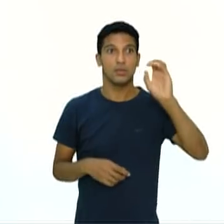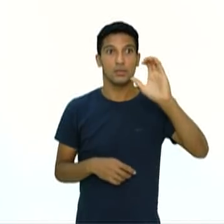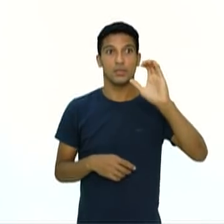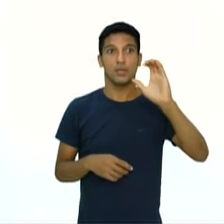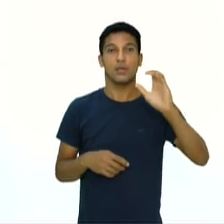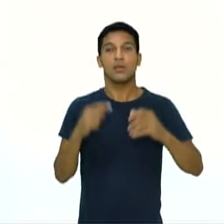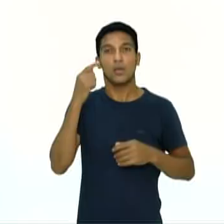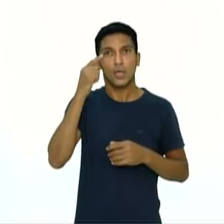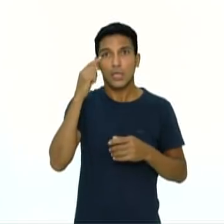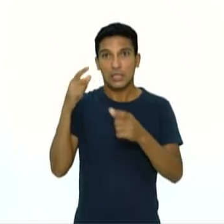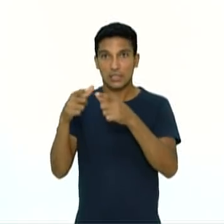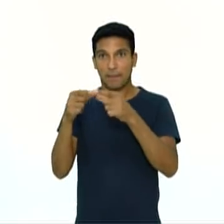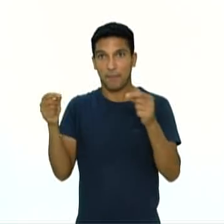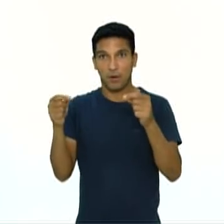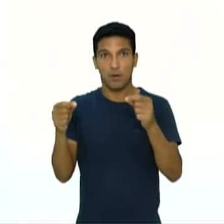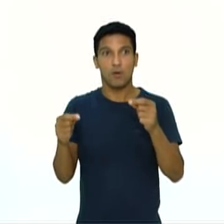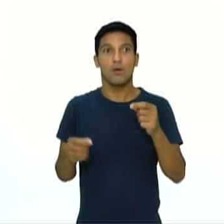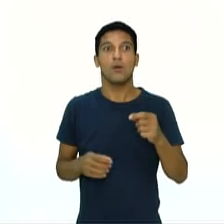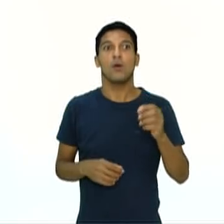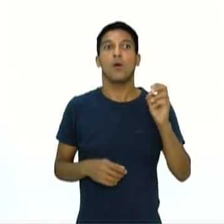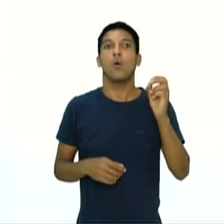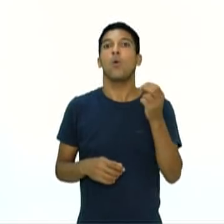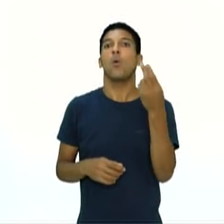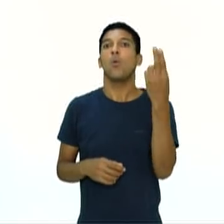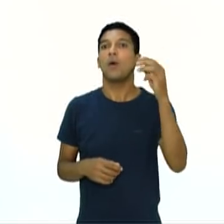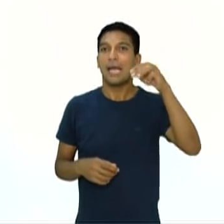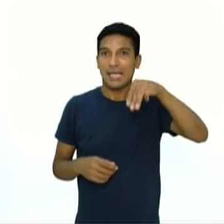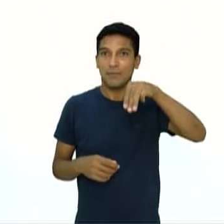Ou alternativa D, no MMA?